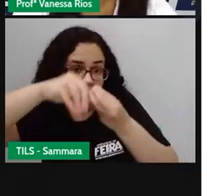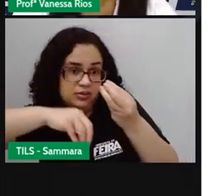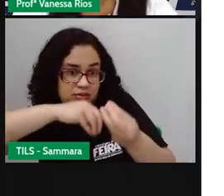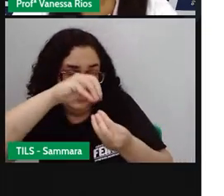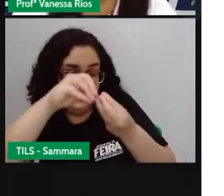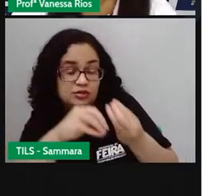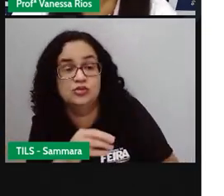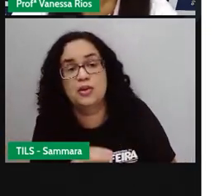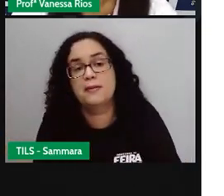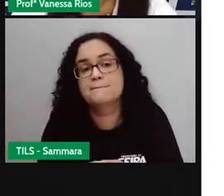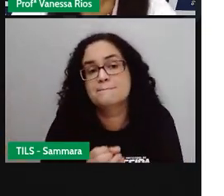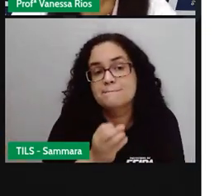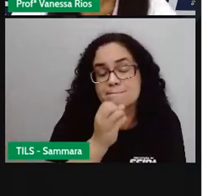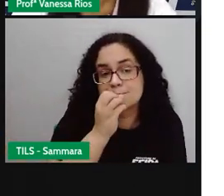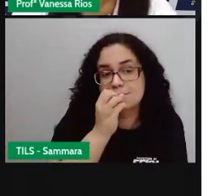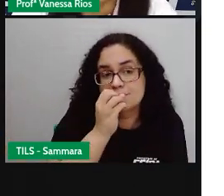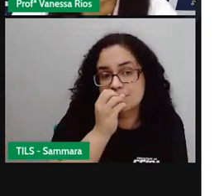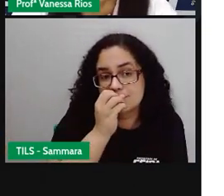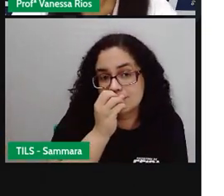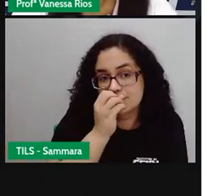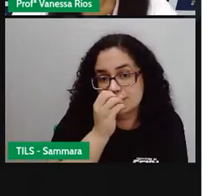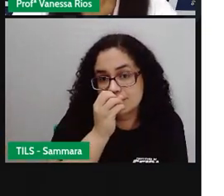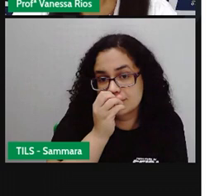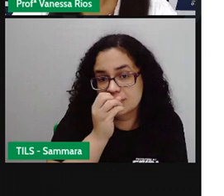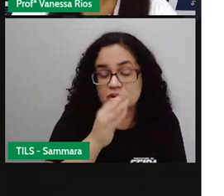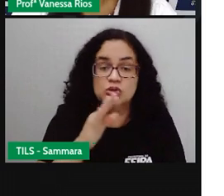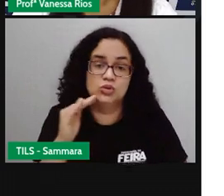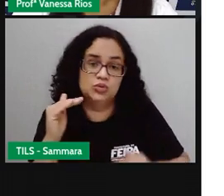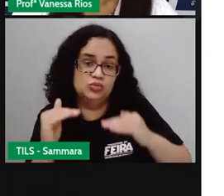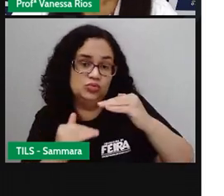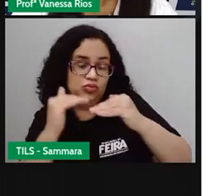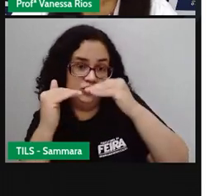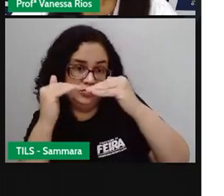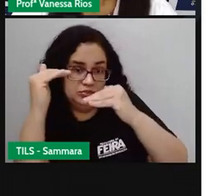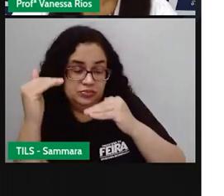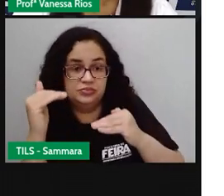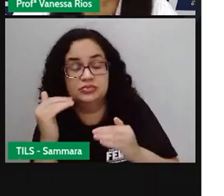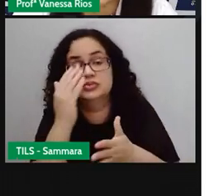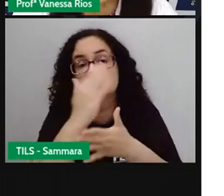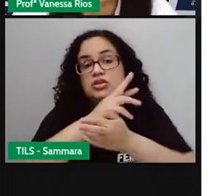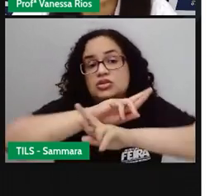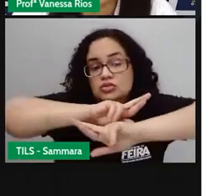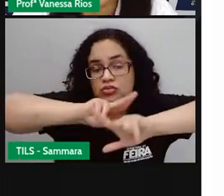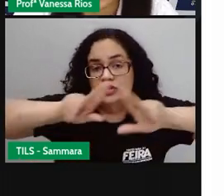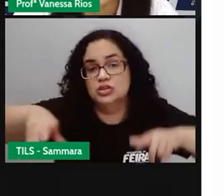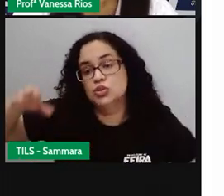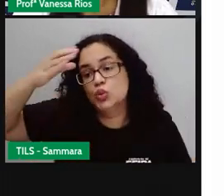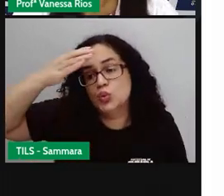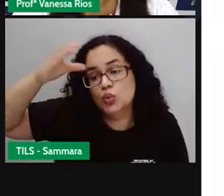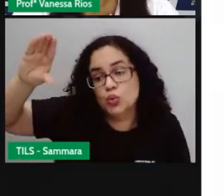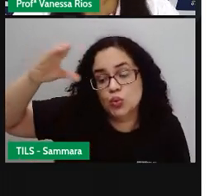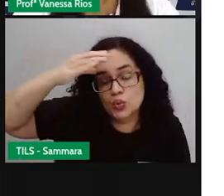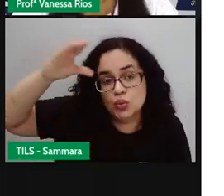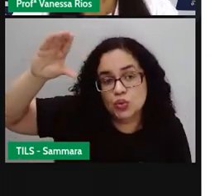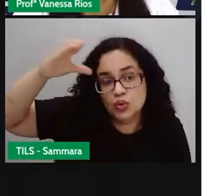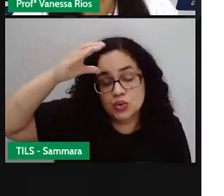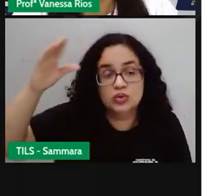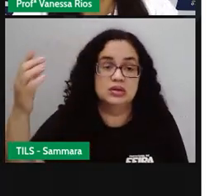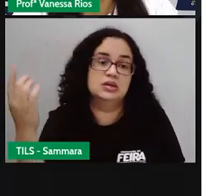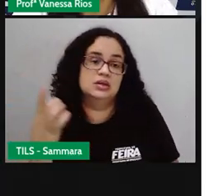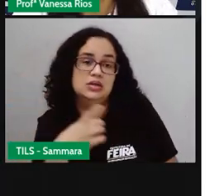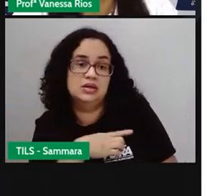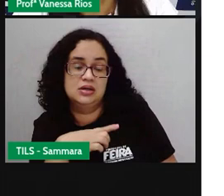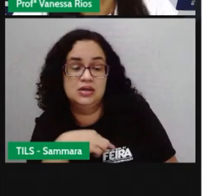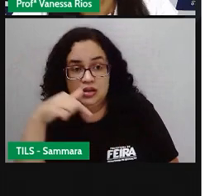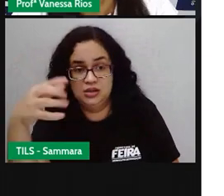e favoreceu ao crescimento, né, da diversidade cultural existente